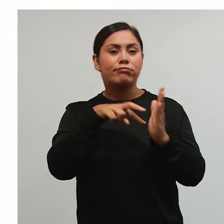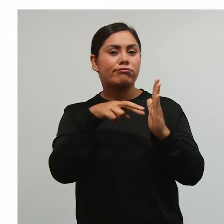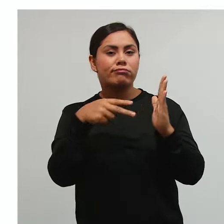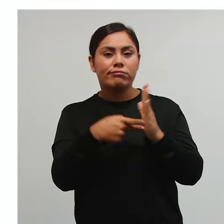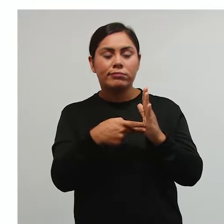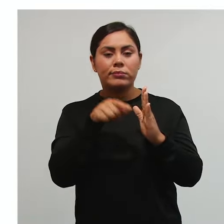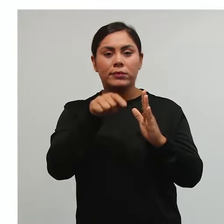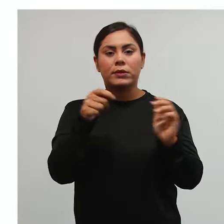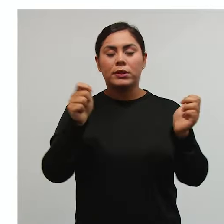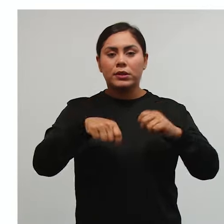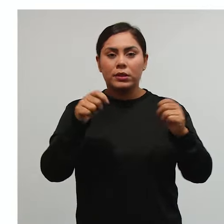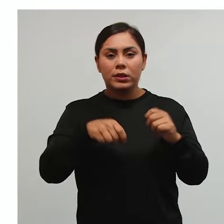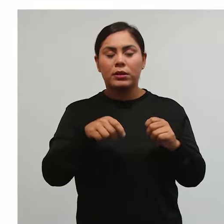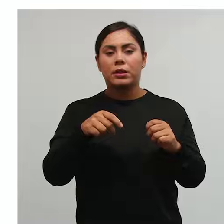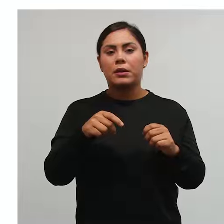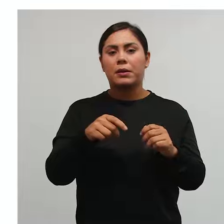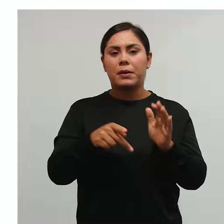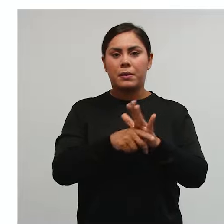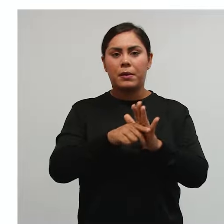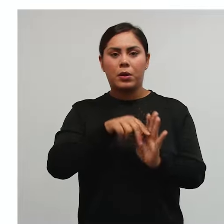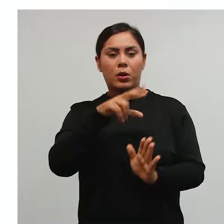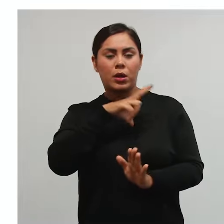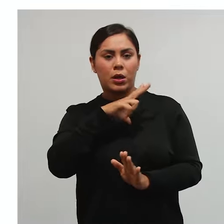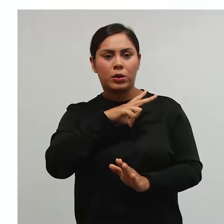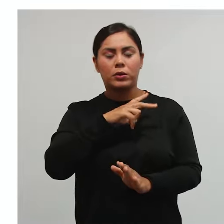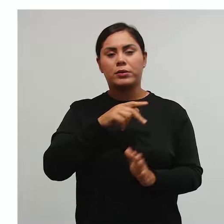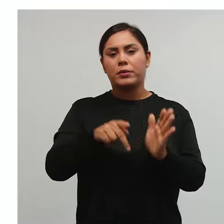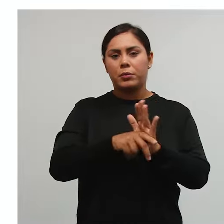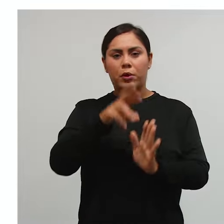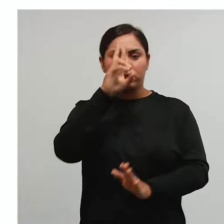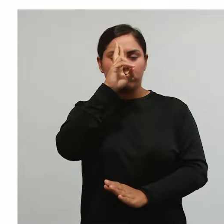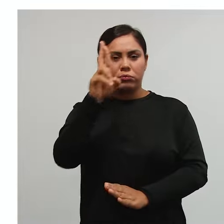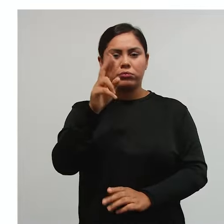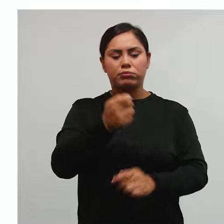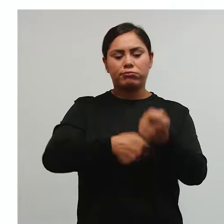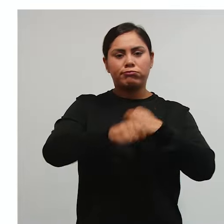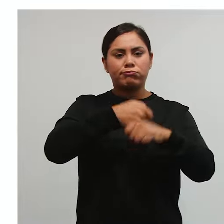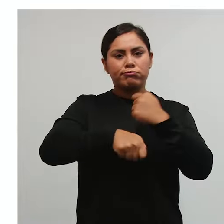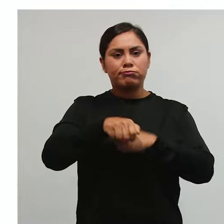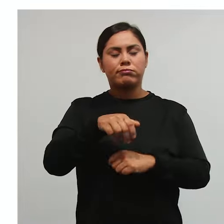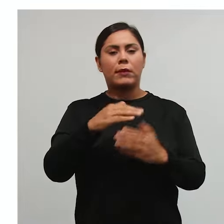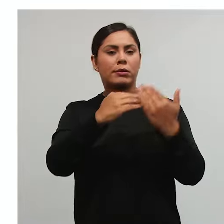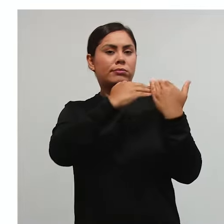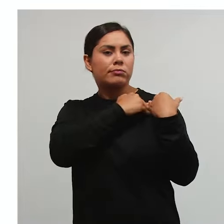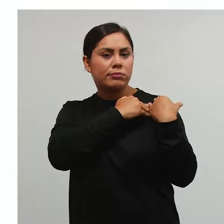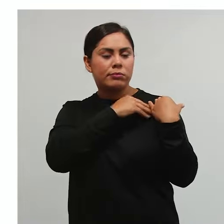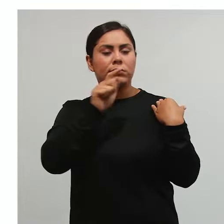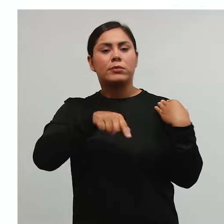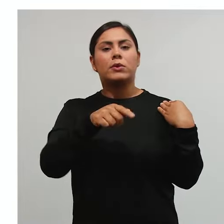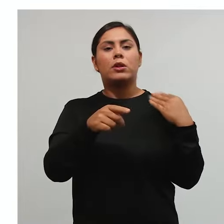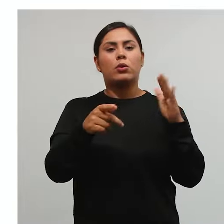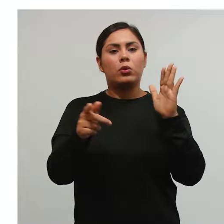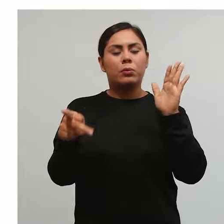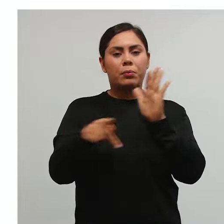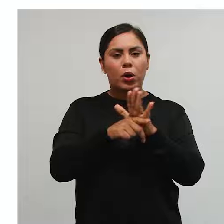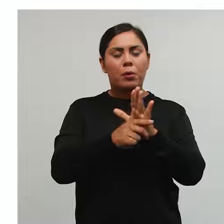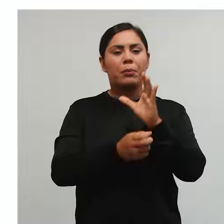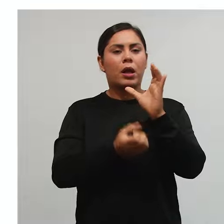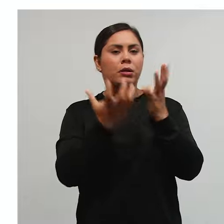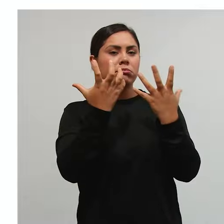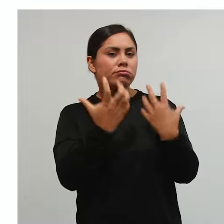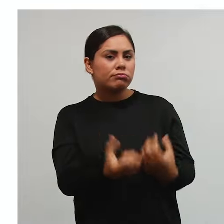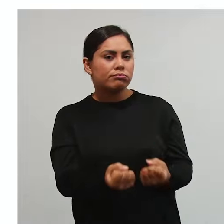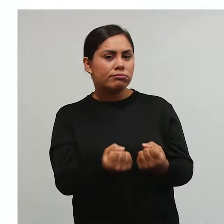procedimento que compete privativamente à autoridade administrativa que vai justamente constituir o